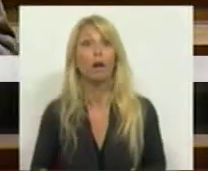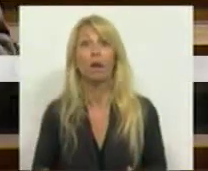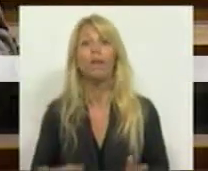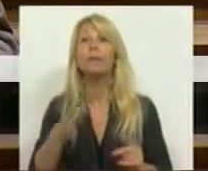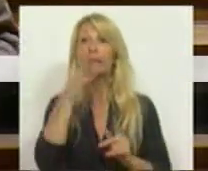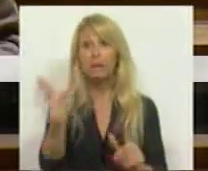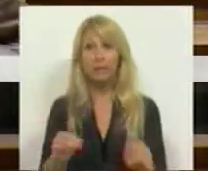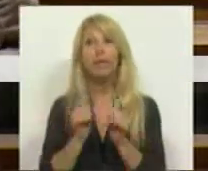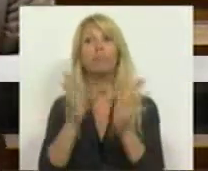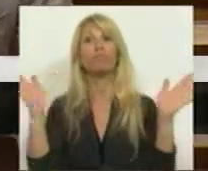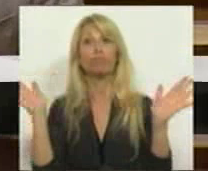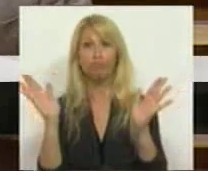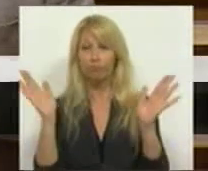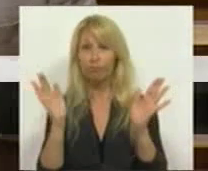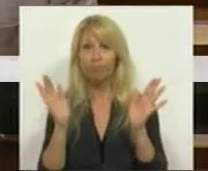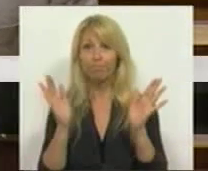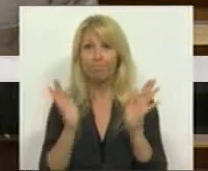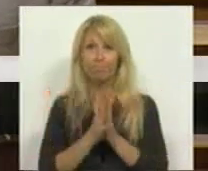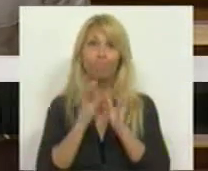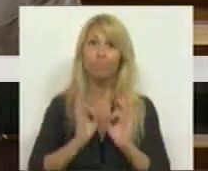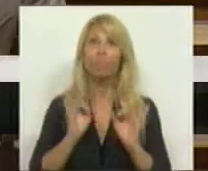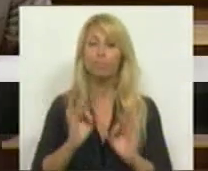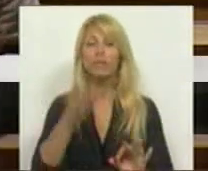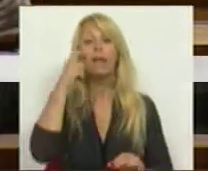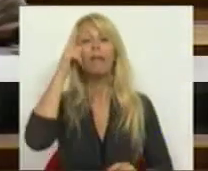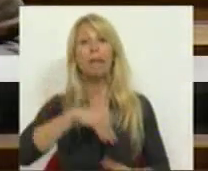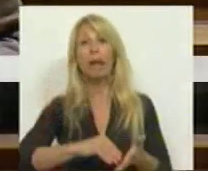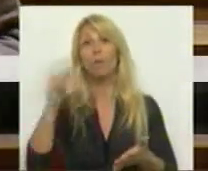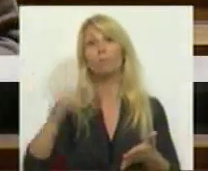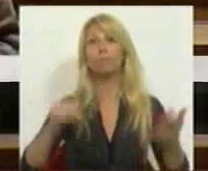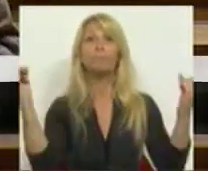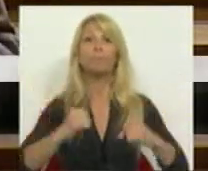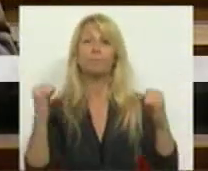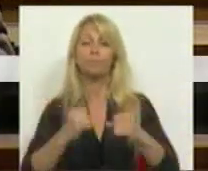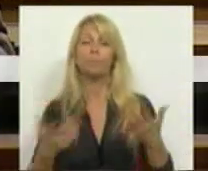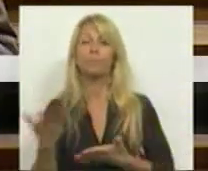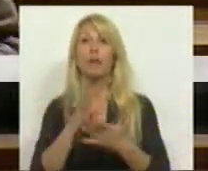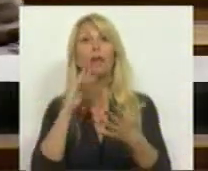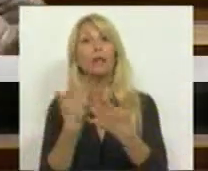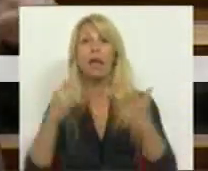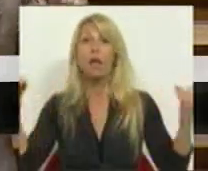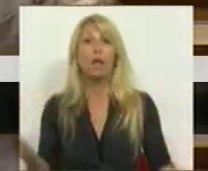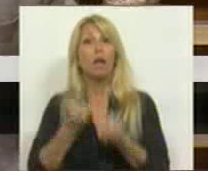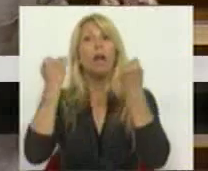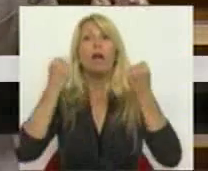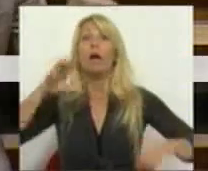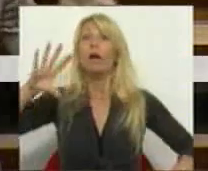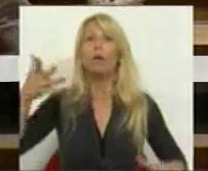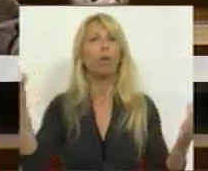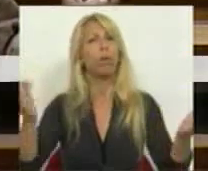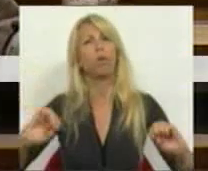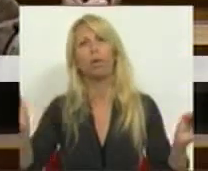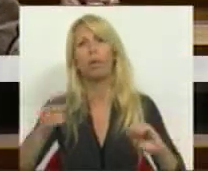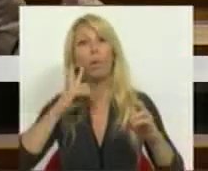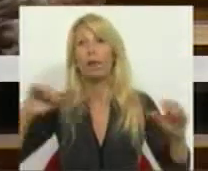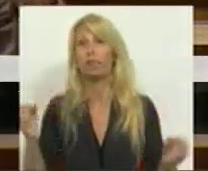todas as letras, há aqueles que dizem que assinaram memorandos para resgatar o país, que não há nenhum resgate no